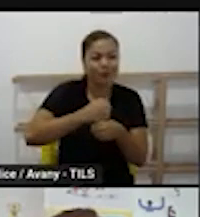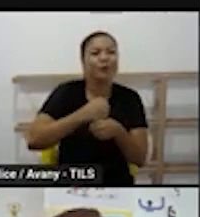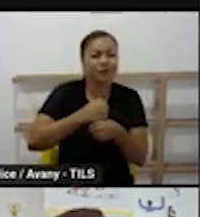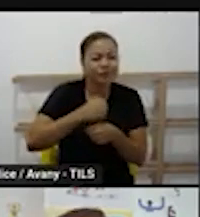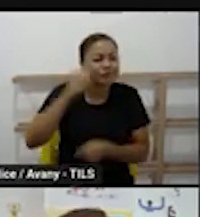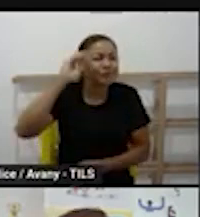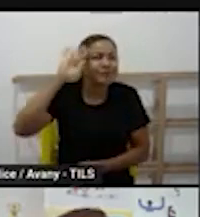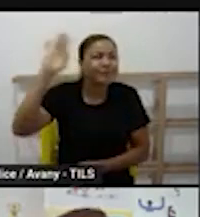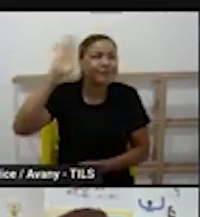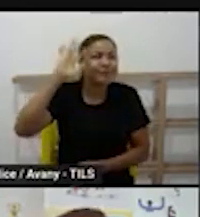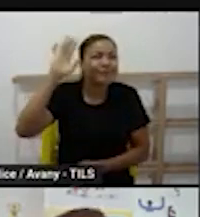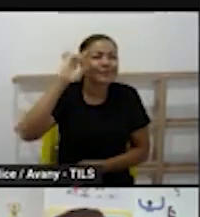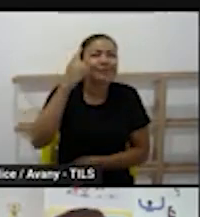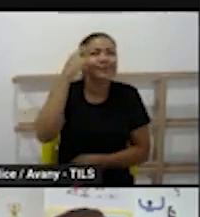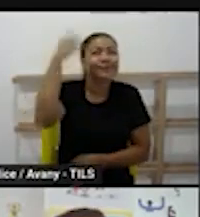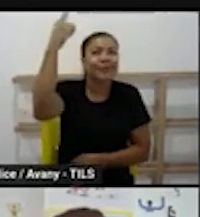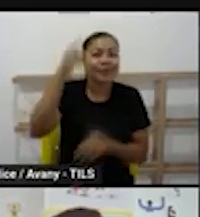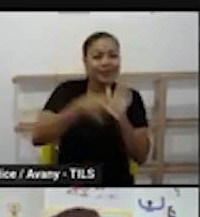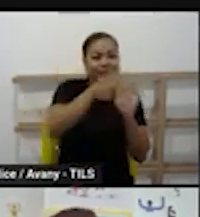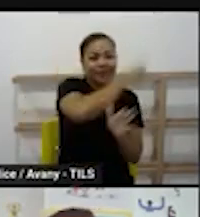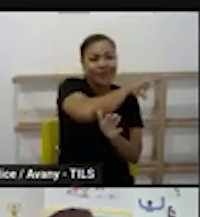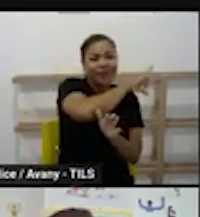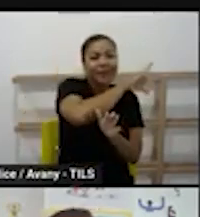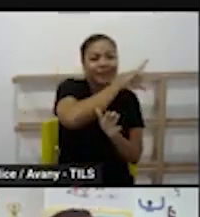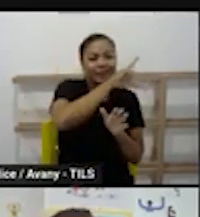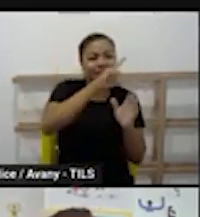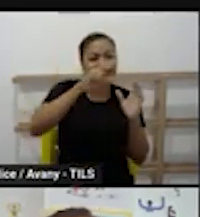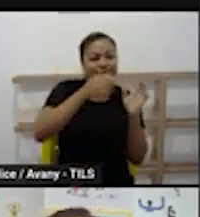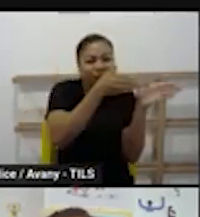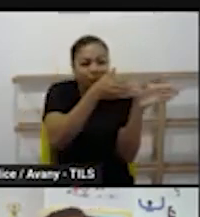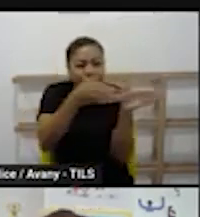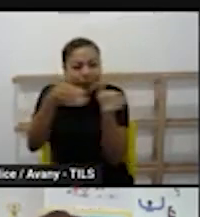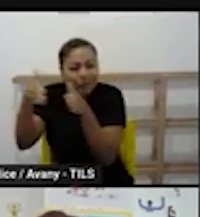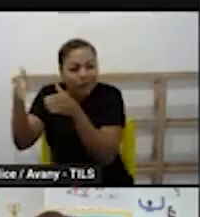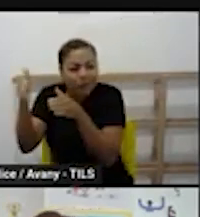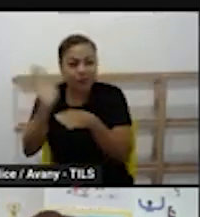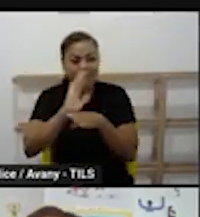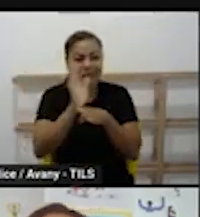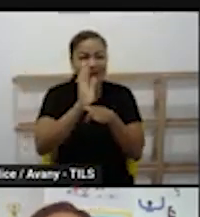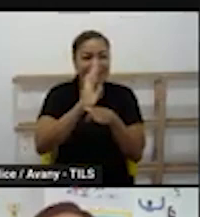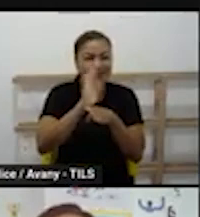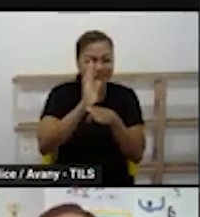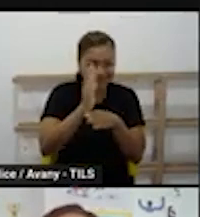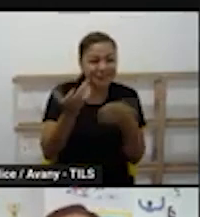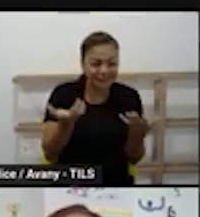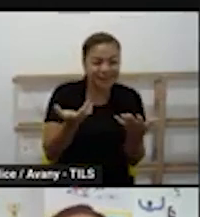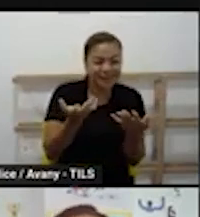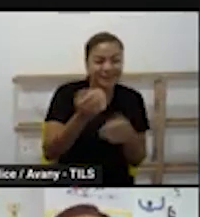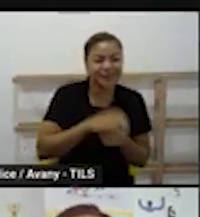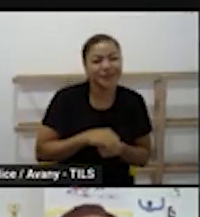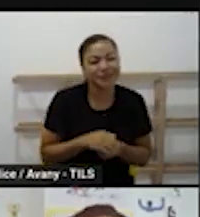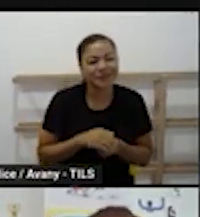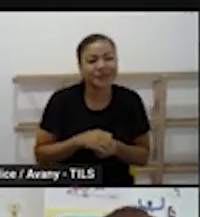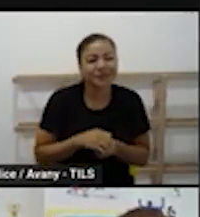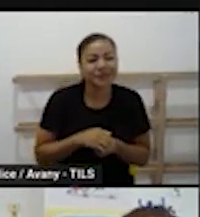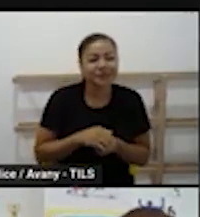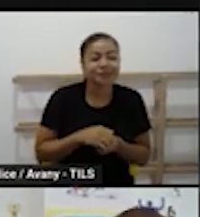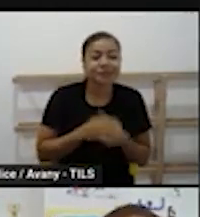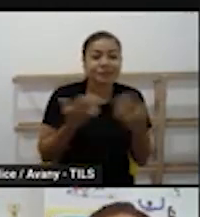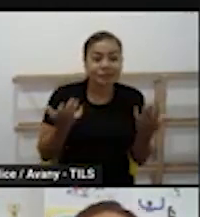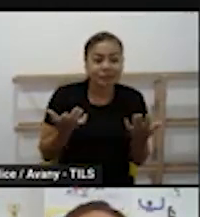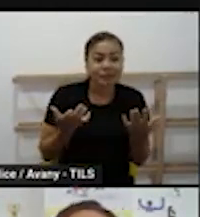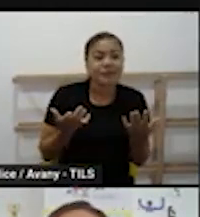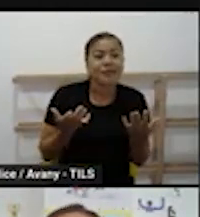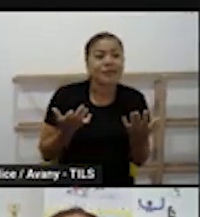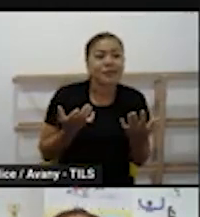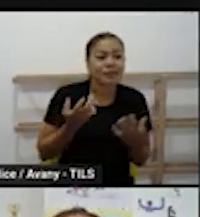reflexão que o vídeo inicial de acolhida traz para a gente. Que escola de educação infantil é essa? Que escola é essa que a gente tem no município